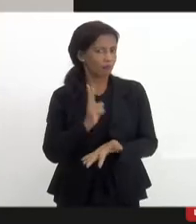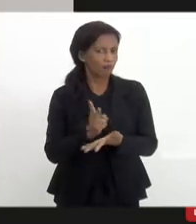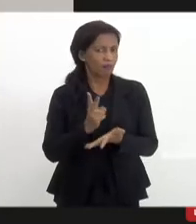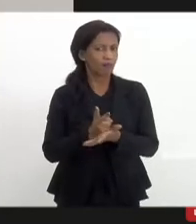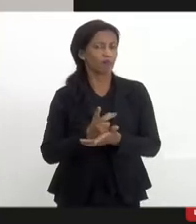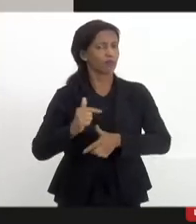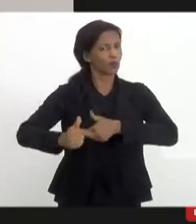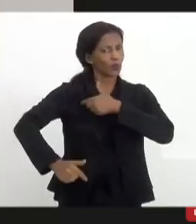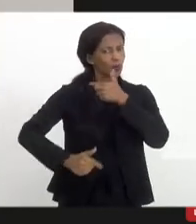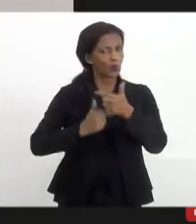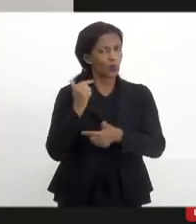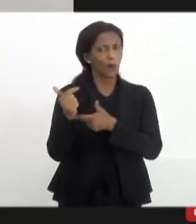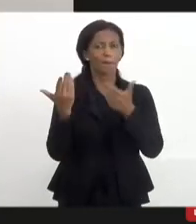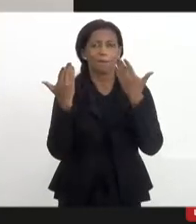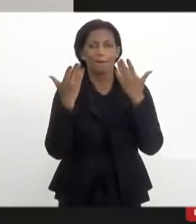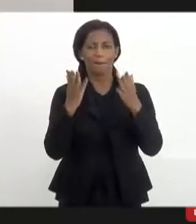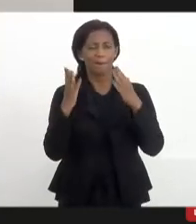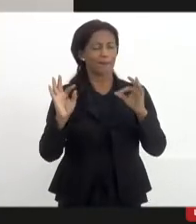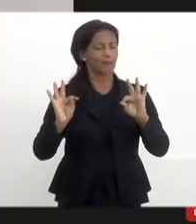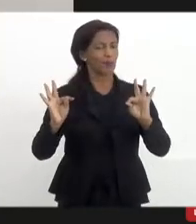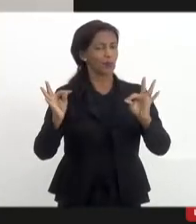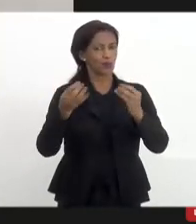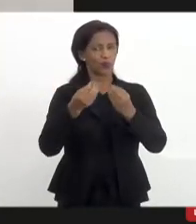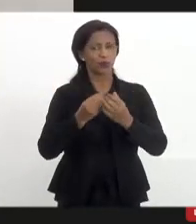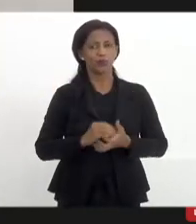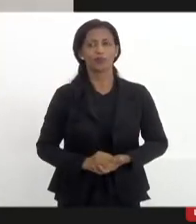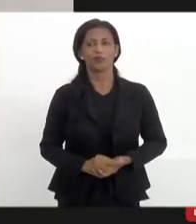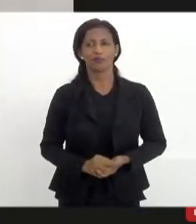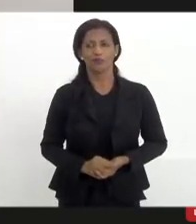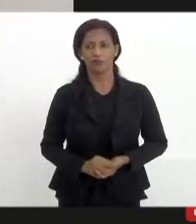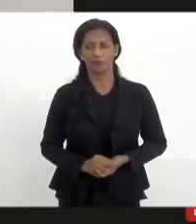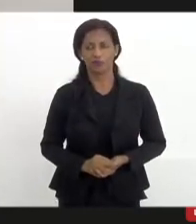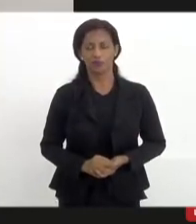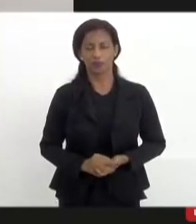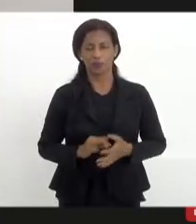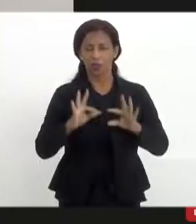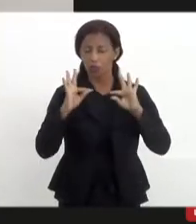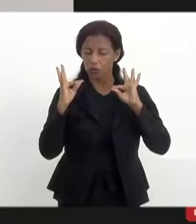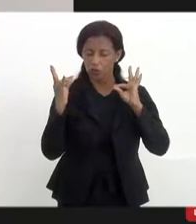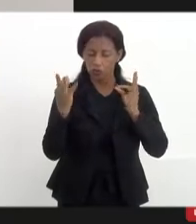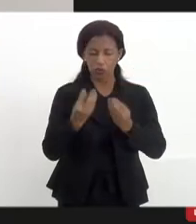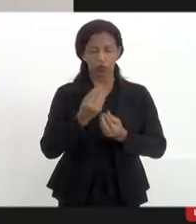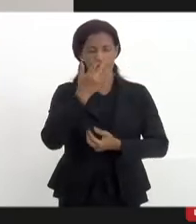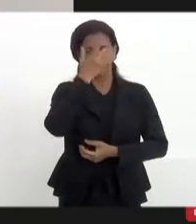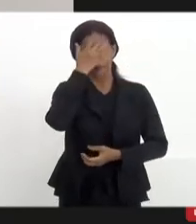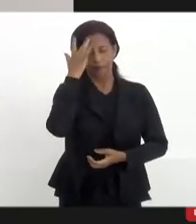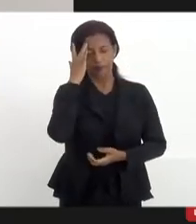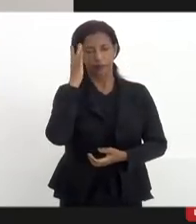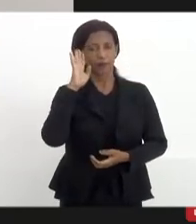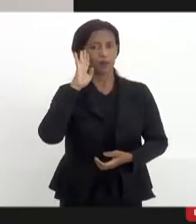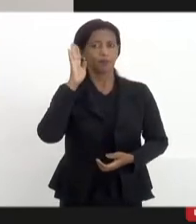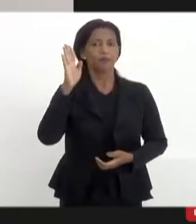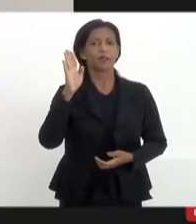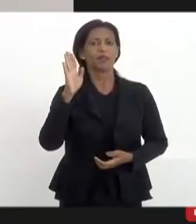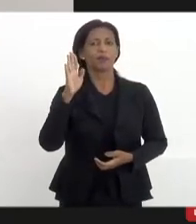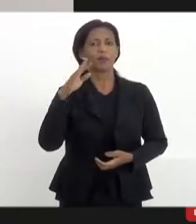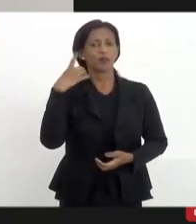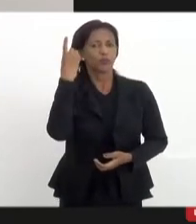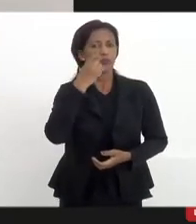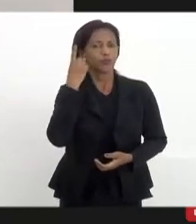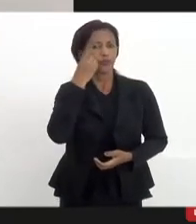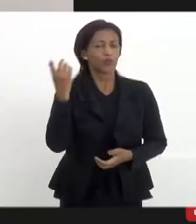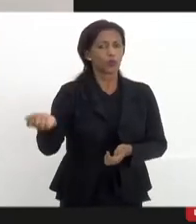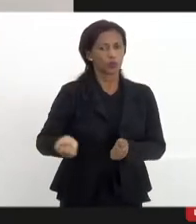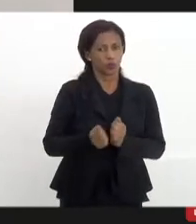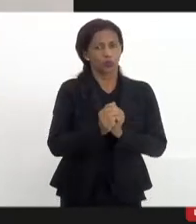essa luta. Parabéns a todos, a todas e todos, principalmente aos parlamentares que estão